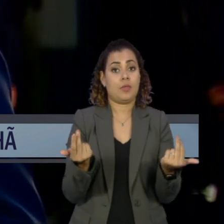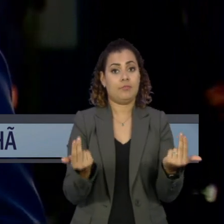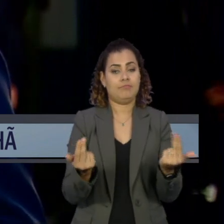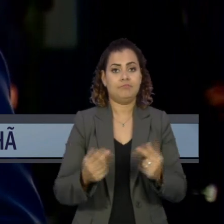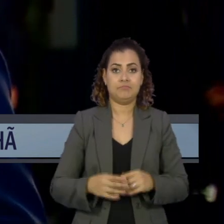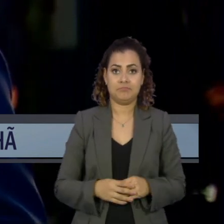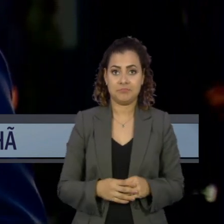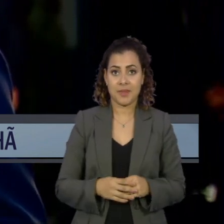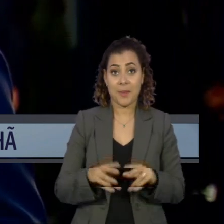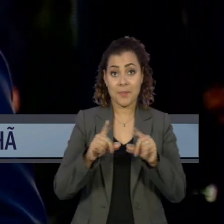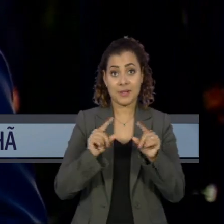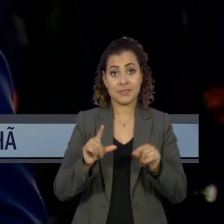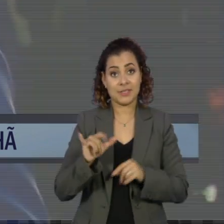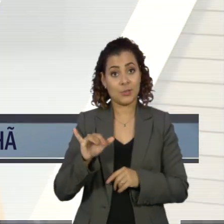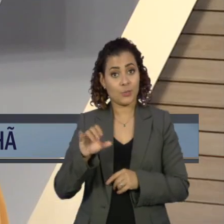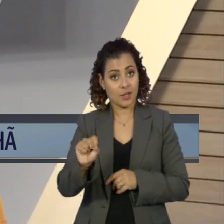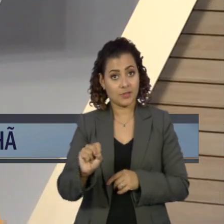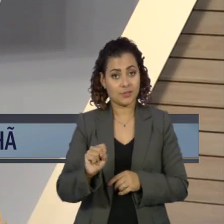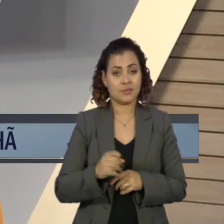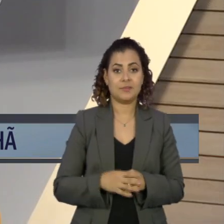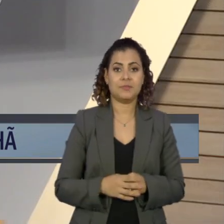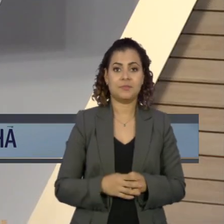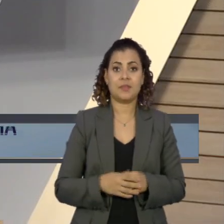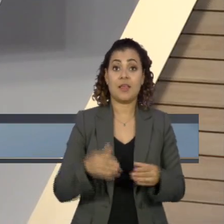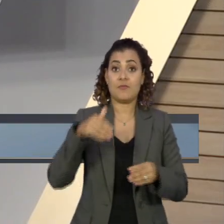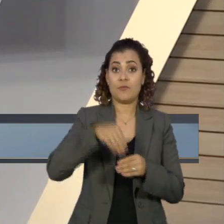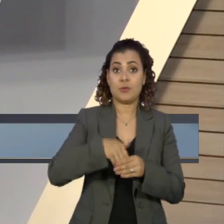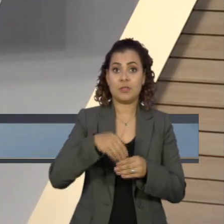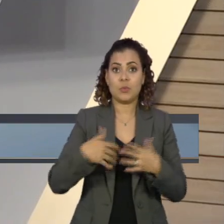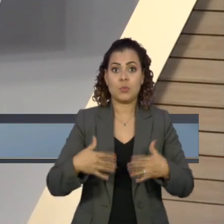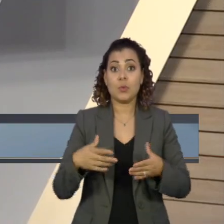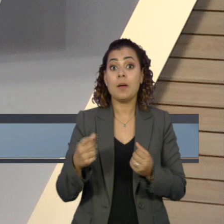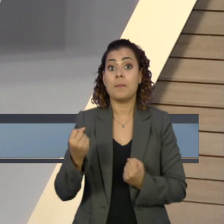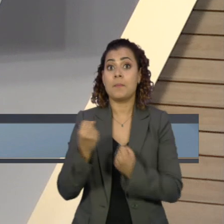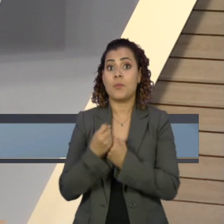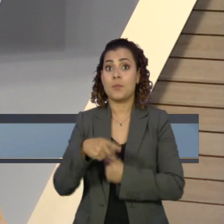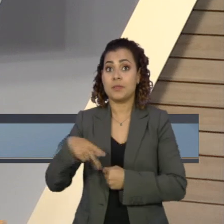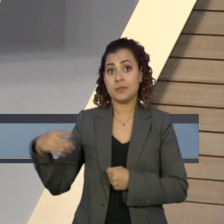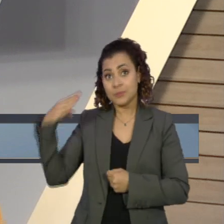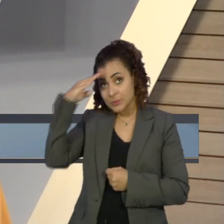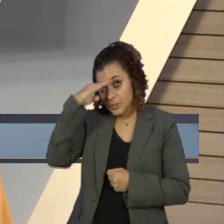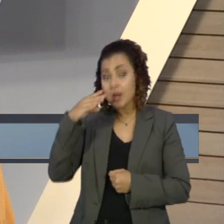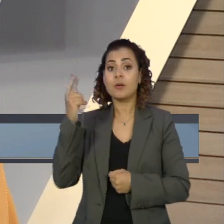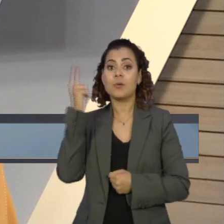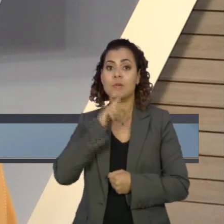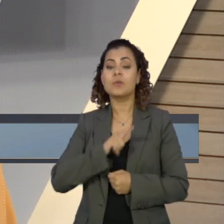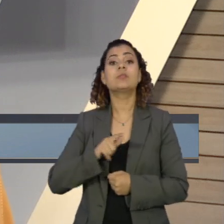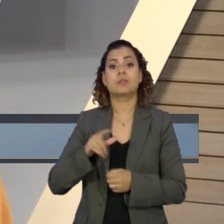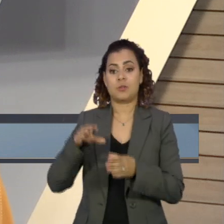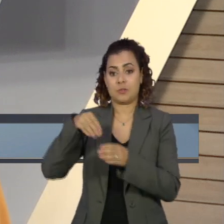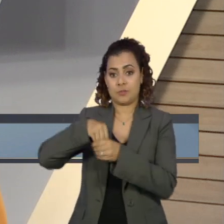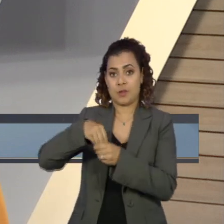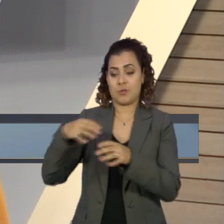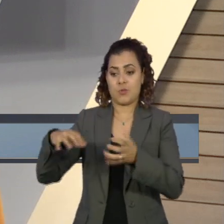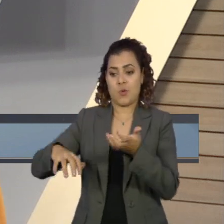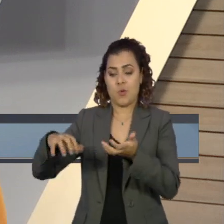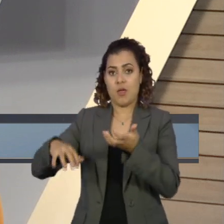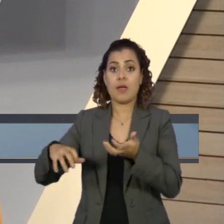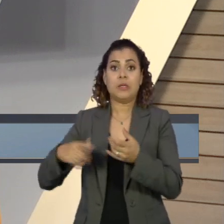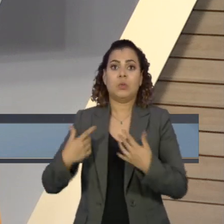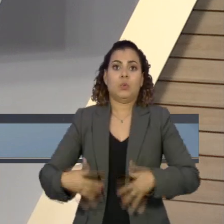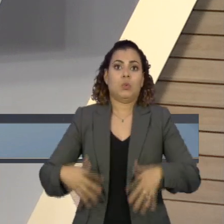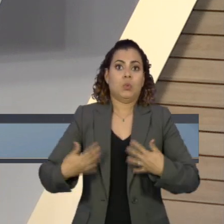diretora. De Brasília, Lucas Scherer. E a eleição de aliados do presidente Jair Bolsonaro para o comando das duas casas do Congresso provocou uma